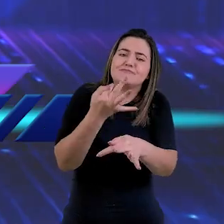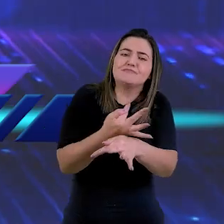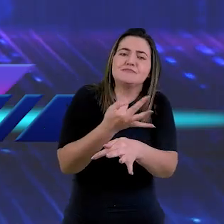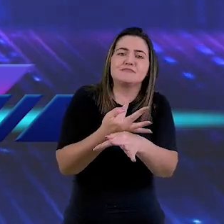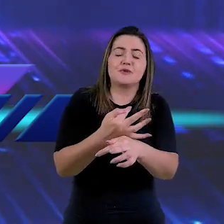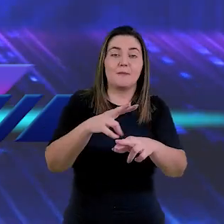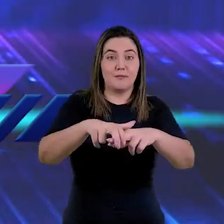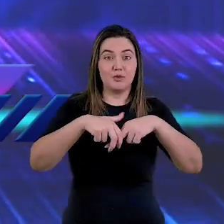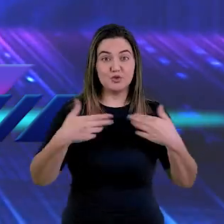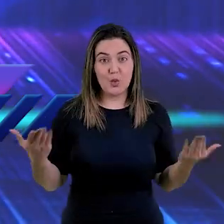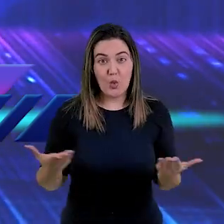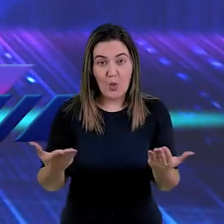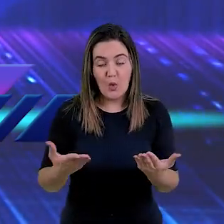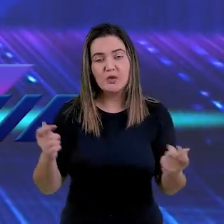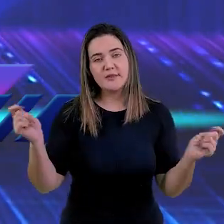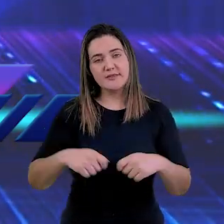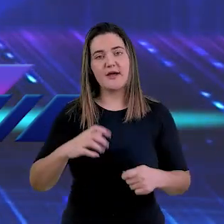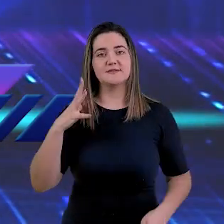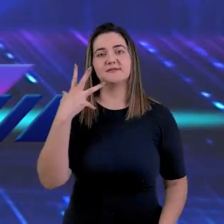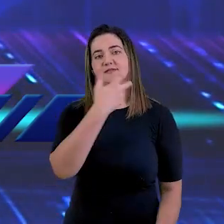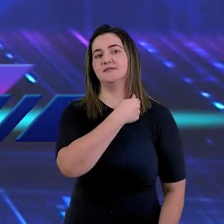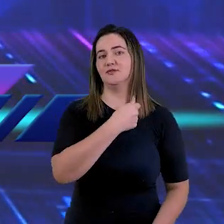e você podemos ter salvação.